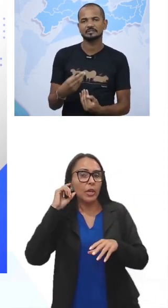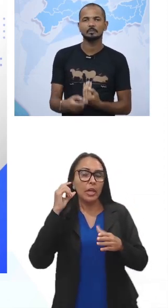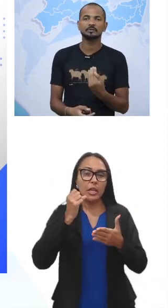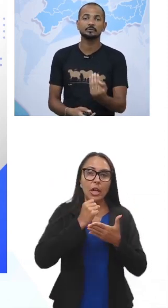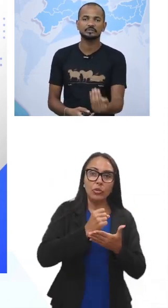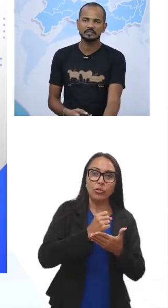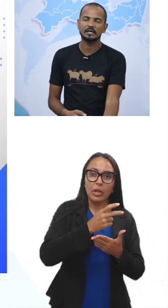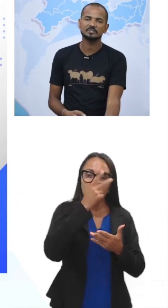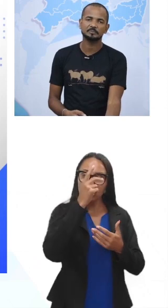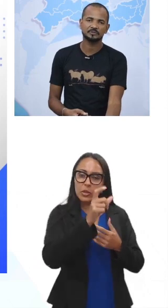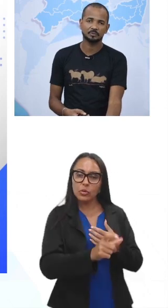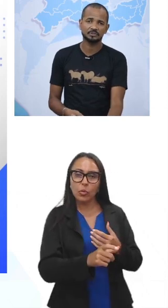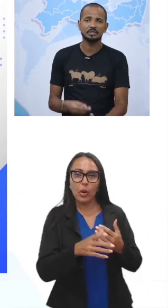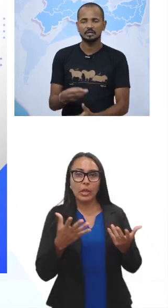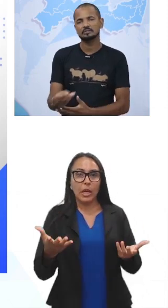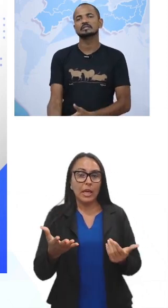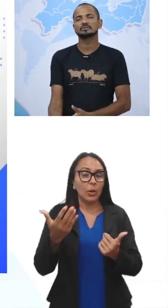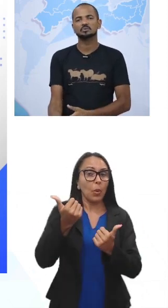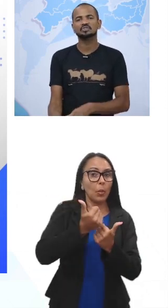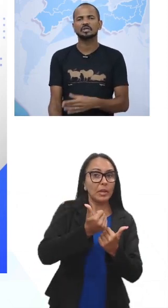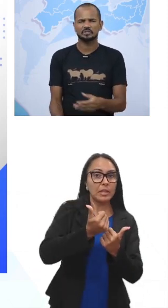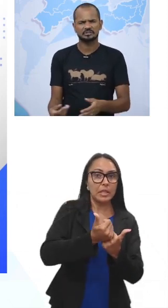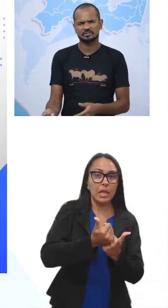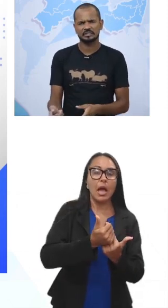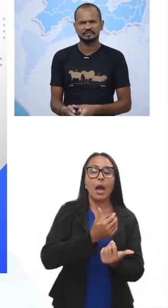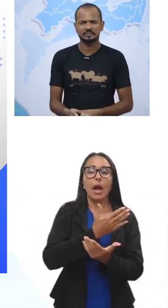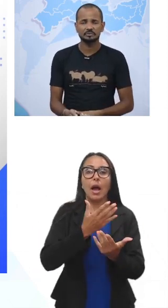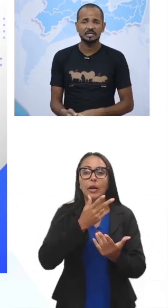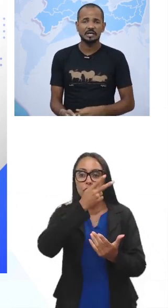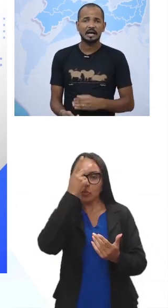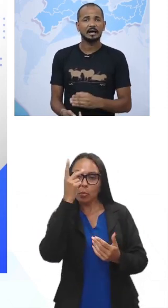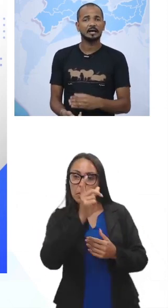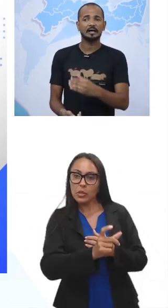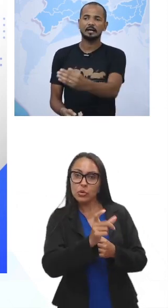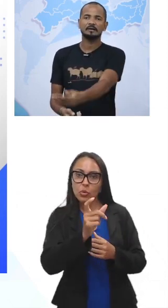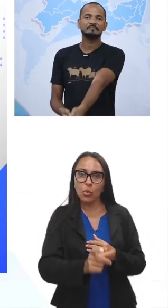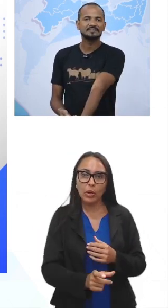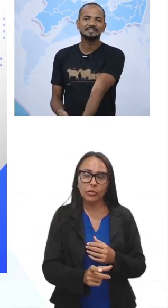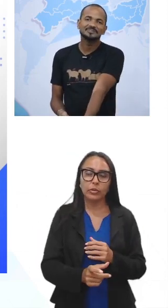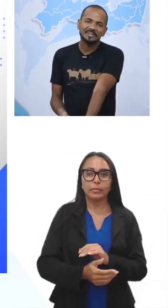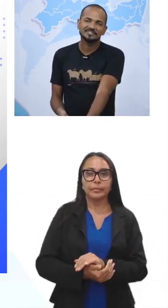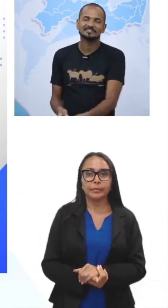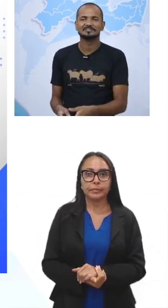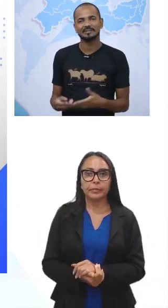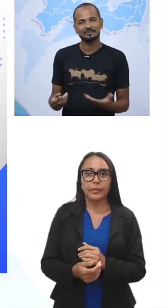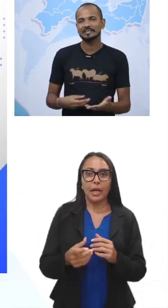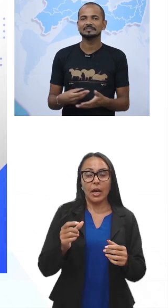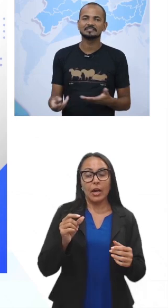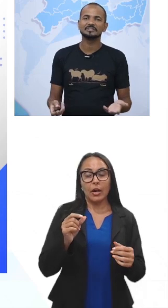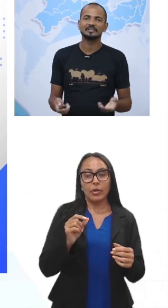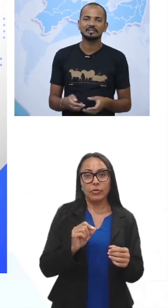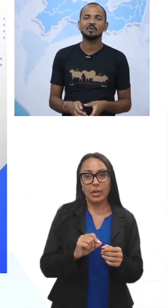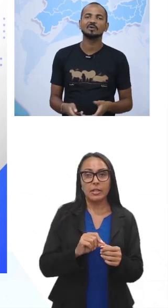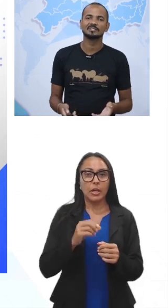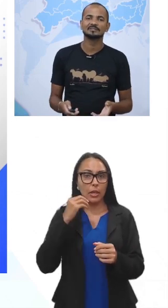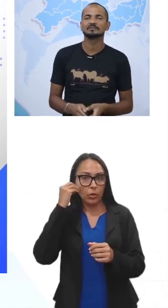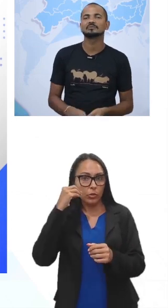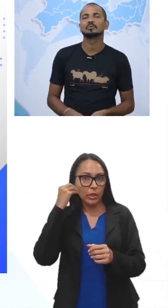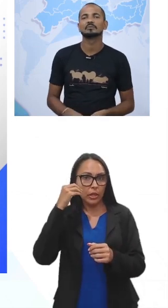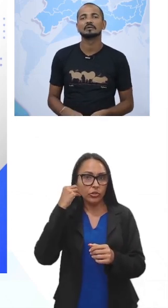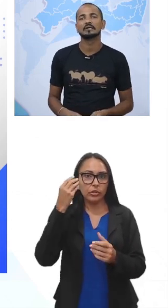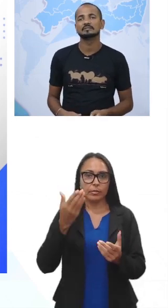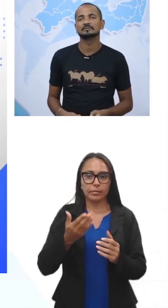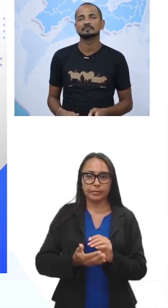seja, você não pode auxiliar as pessoas, dentro dos testes trazidos, a fazer o teste, então, aí você estaria colando,